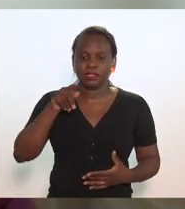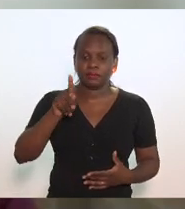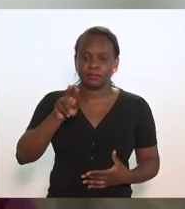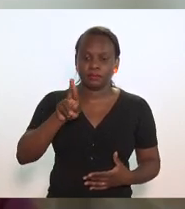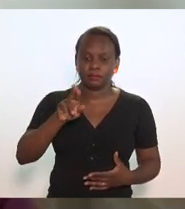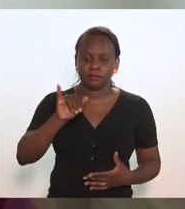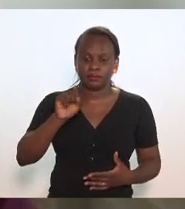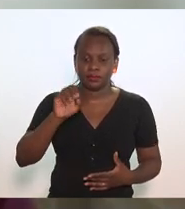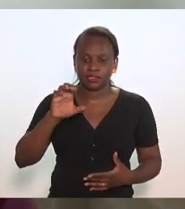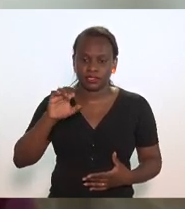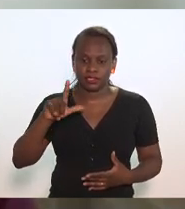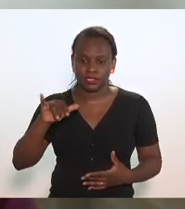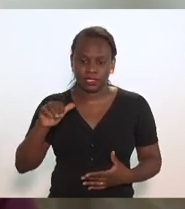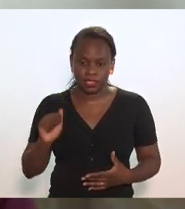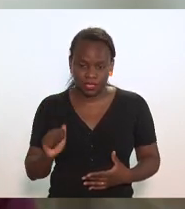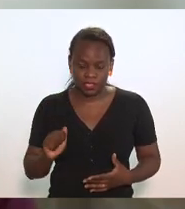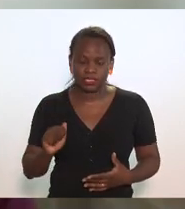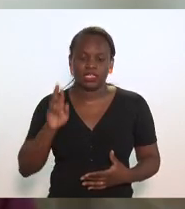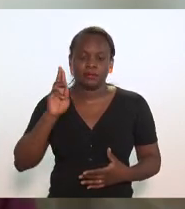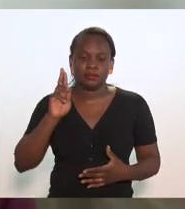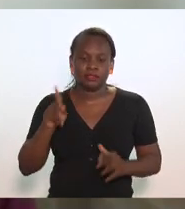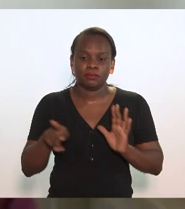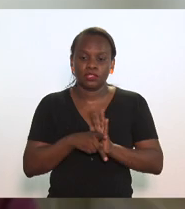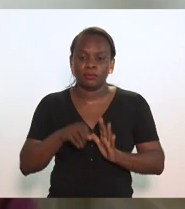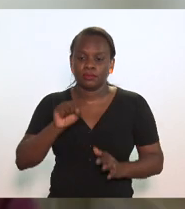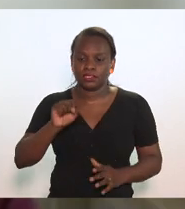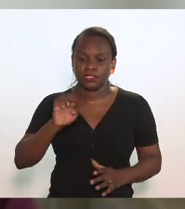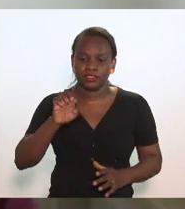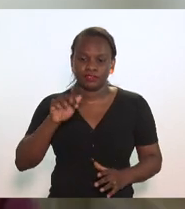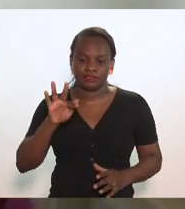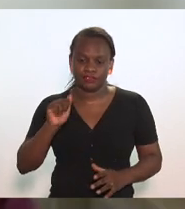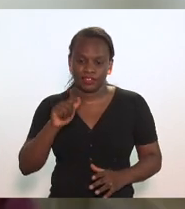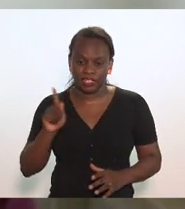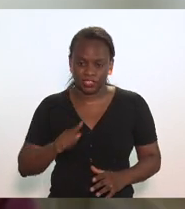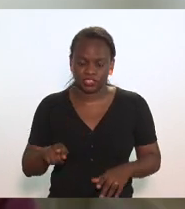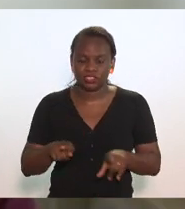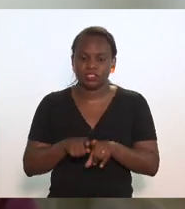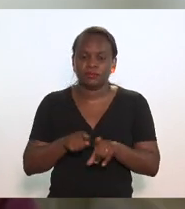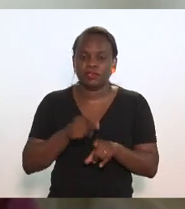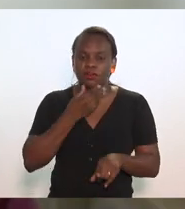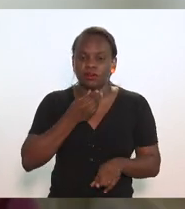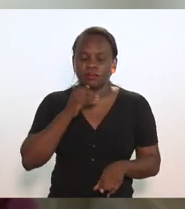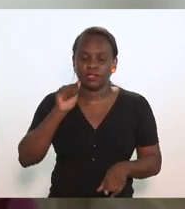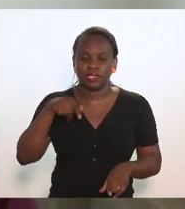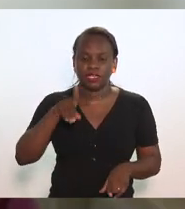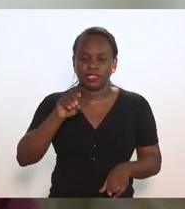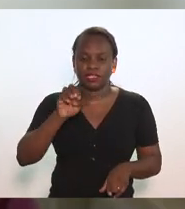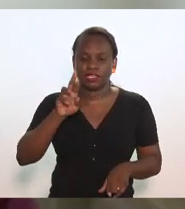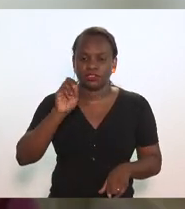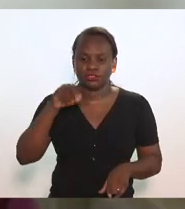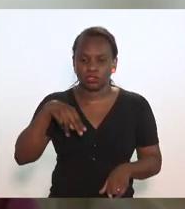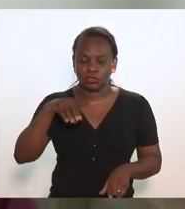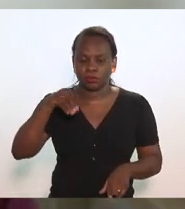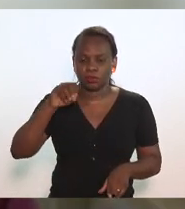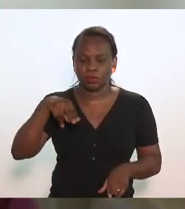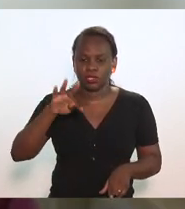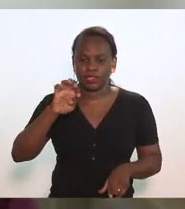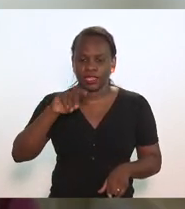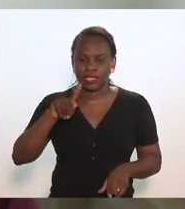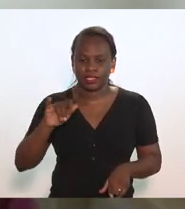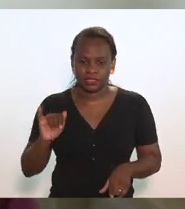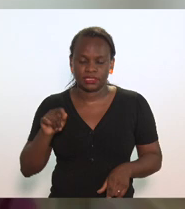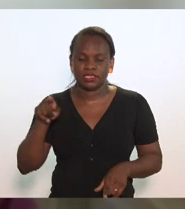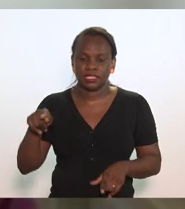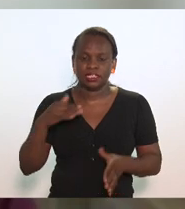Sacalem, representando a Secretaria de Fazenda, do doutor Anderson Montese, representando a